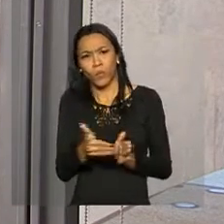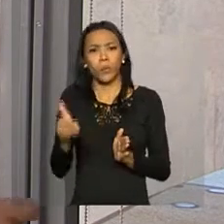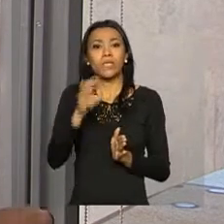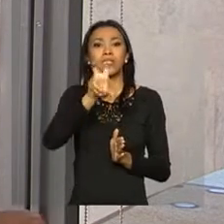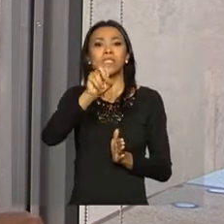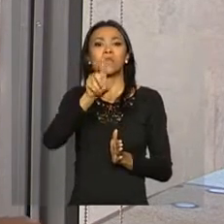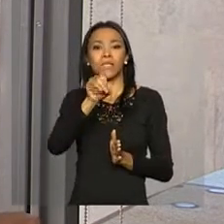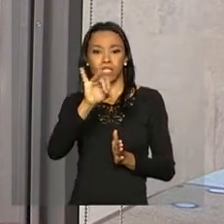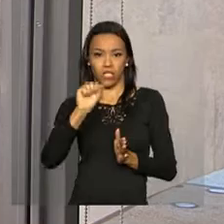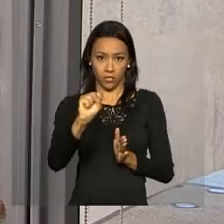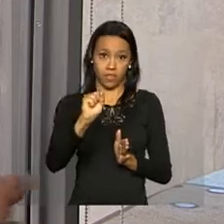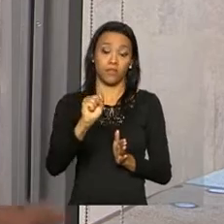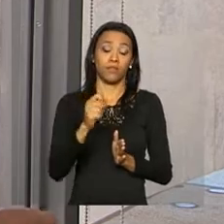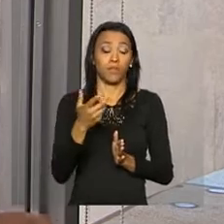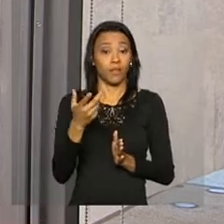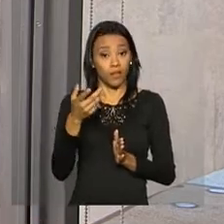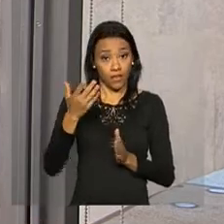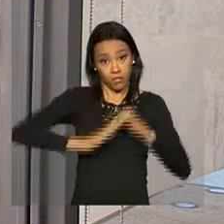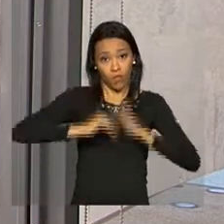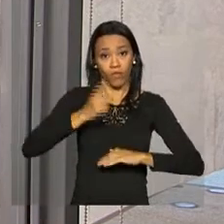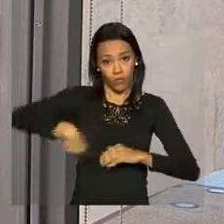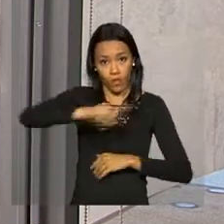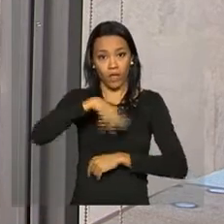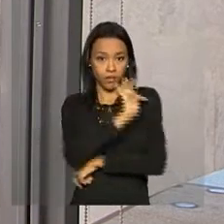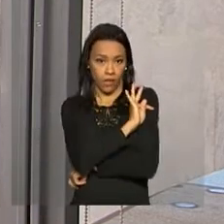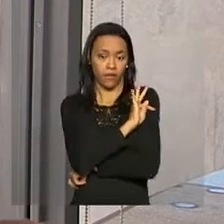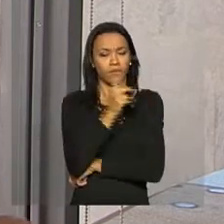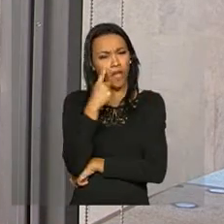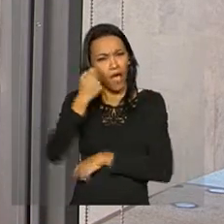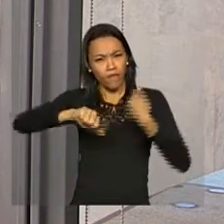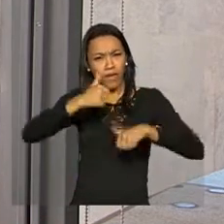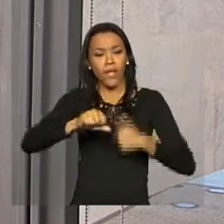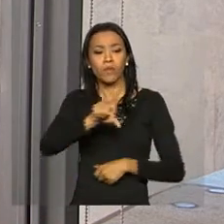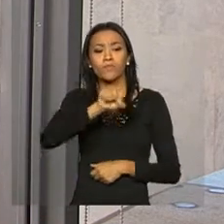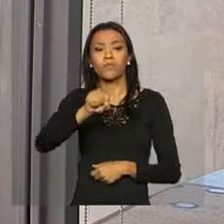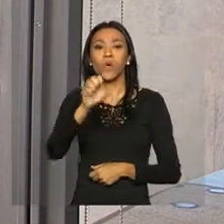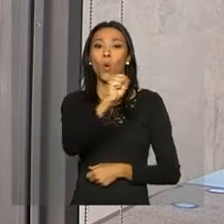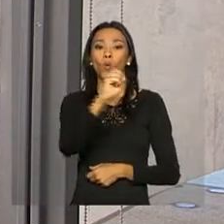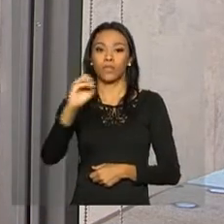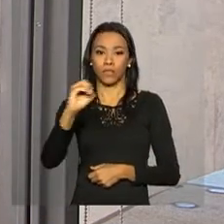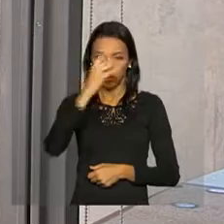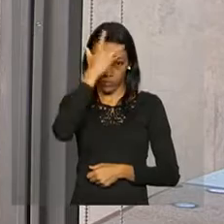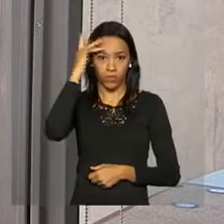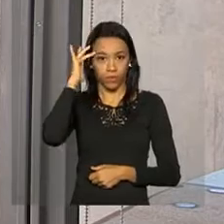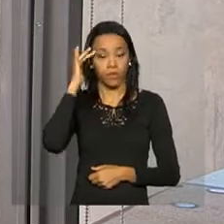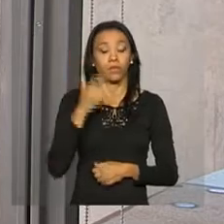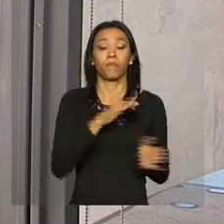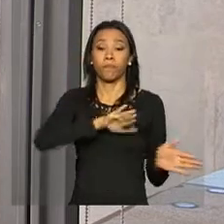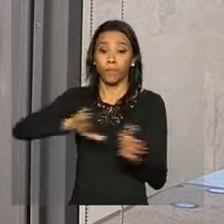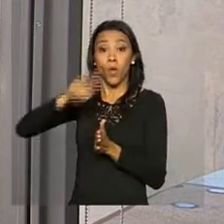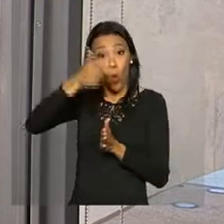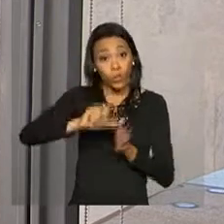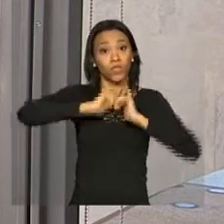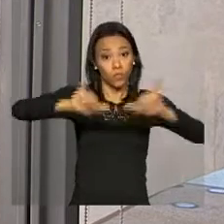esses pesquisadores devem, esses técnicos devem analisar, avaliar 800 pacientes. E uma campanha que já